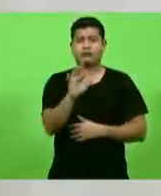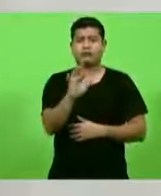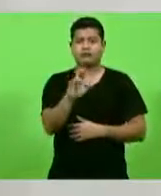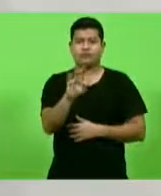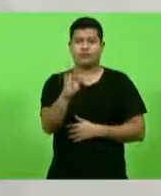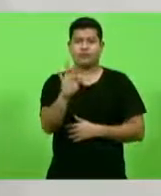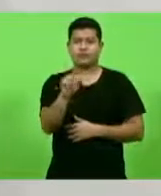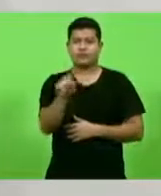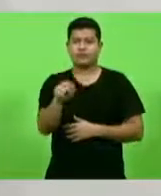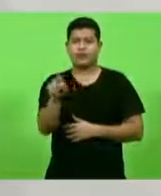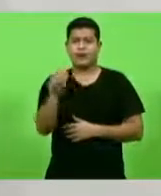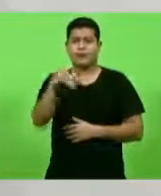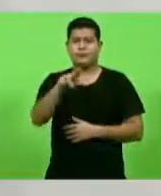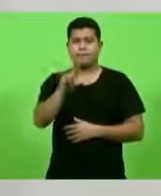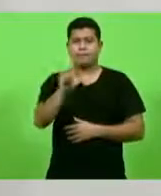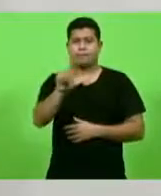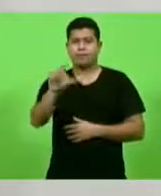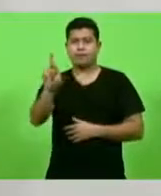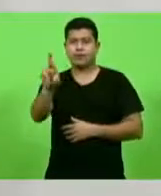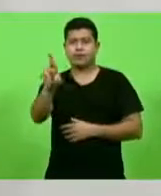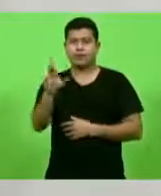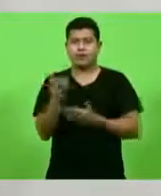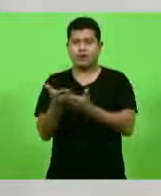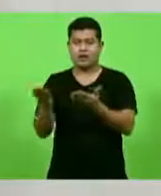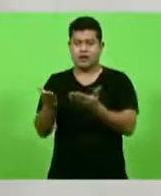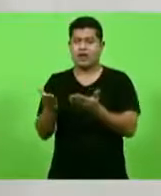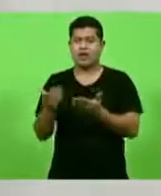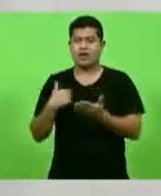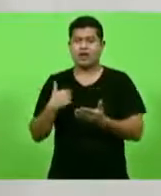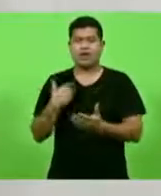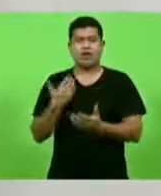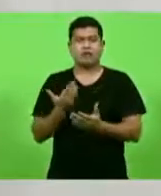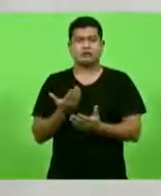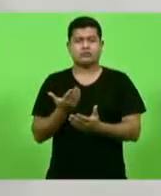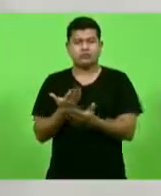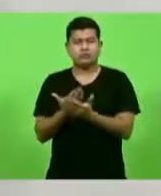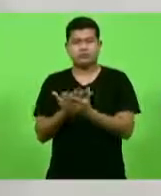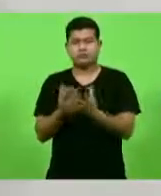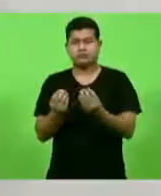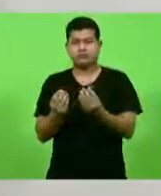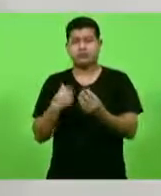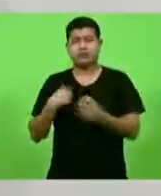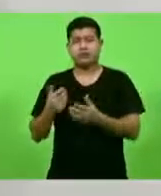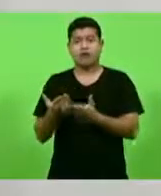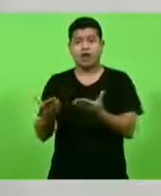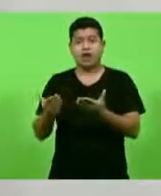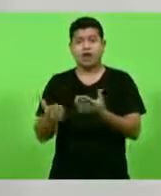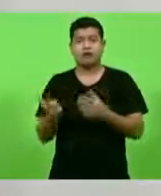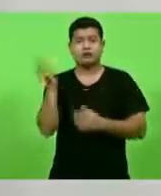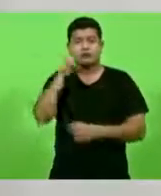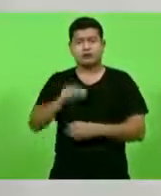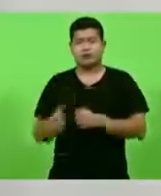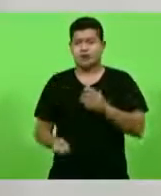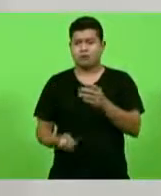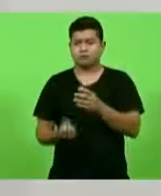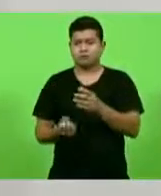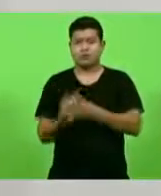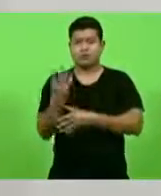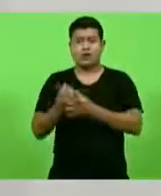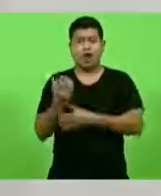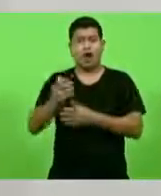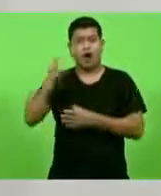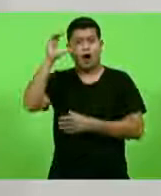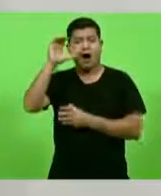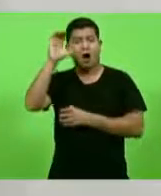os campos. O conhecimento que produziu ultrapassou fronteiras, colocou o nosso país